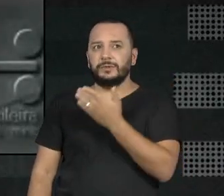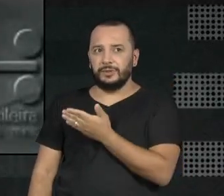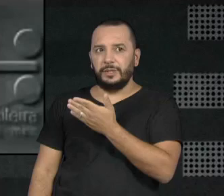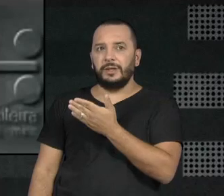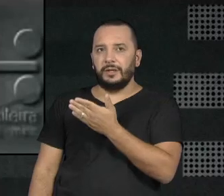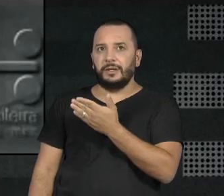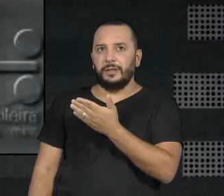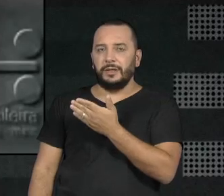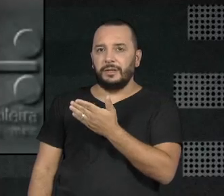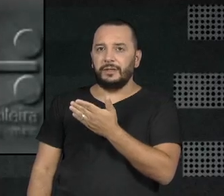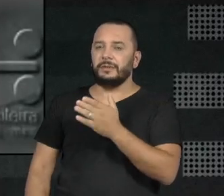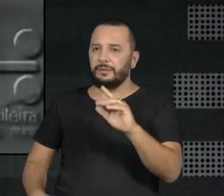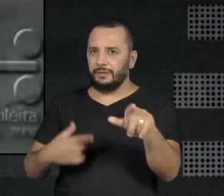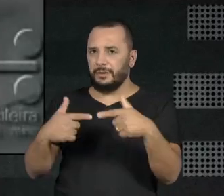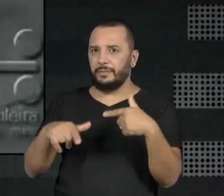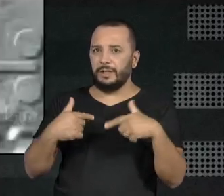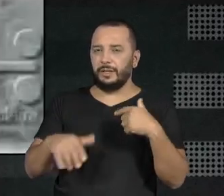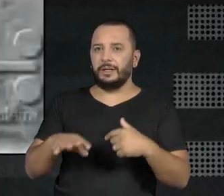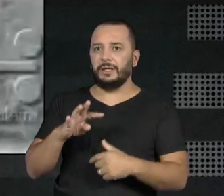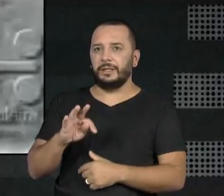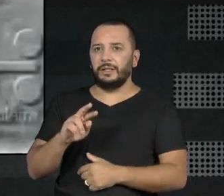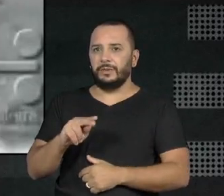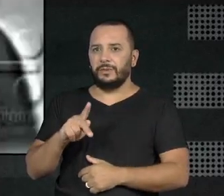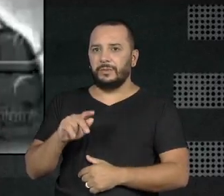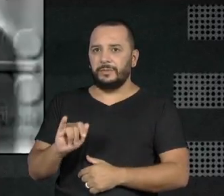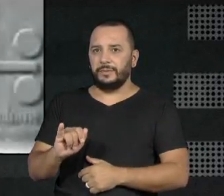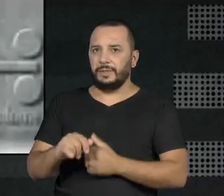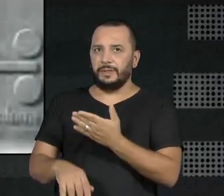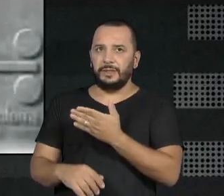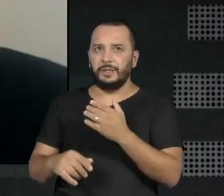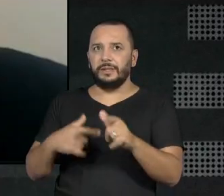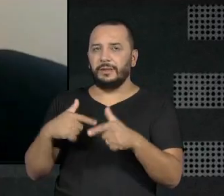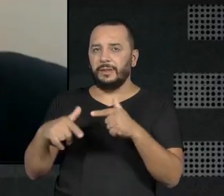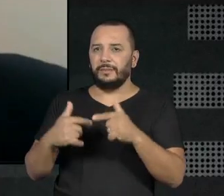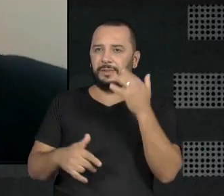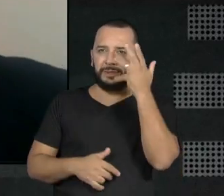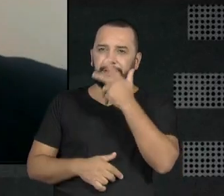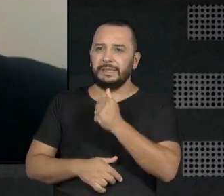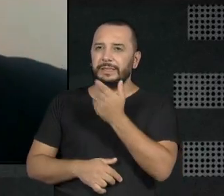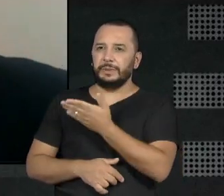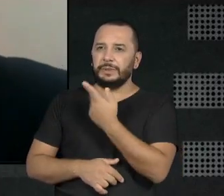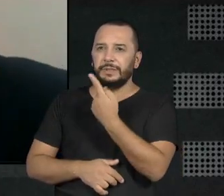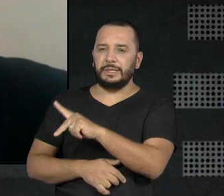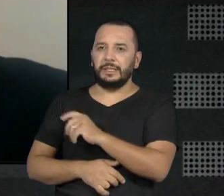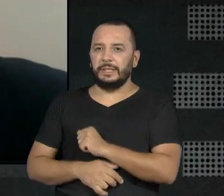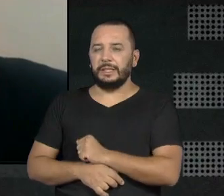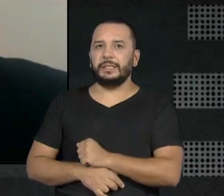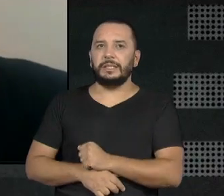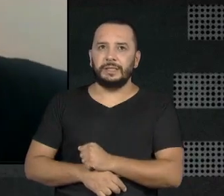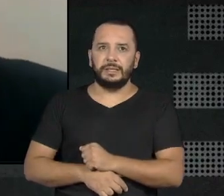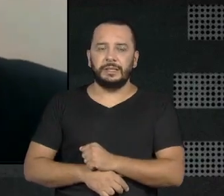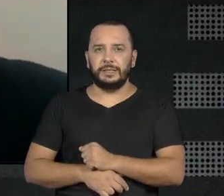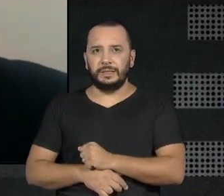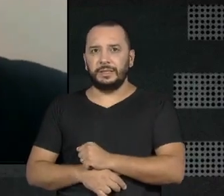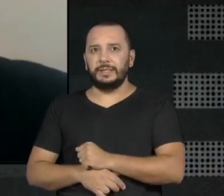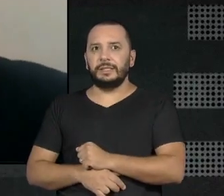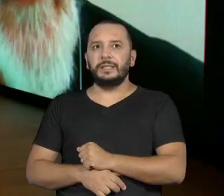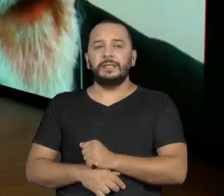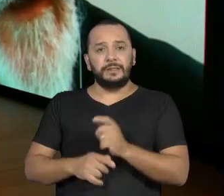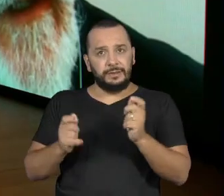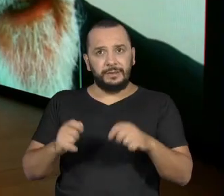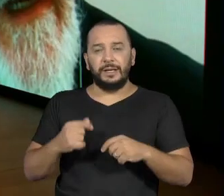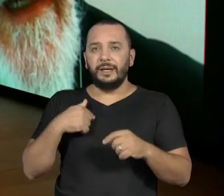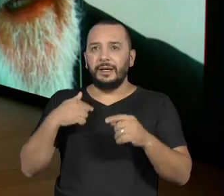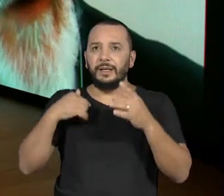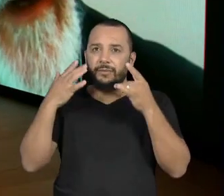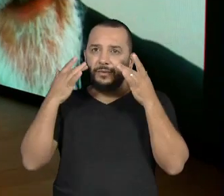trabalhei na Tupi. Agora, tenho um falando de John Affon, eu tenho um trabalho lindo, que é uma coisa que eu sinto falta, que acho que a TV Cultura devia voltar